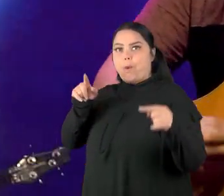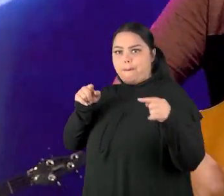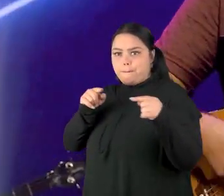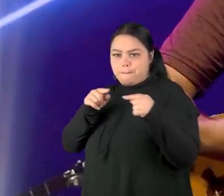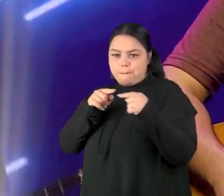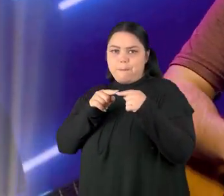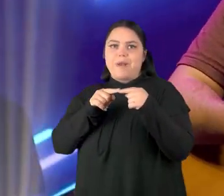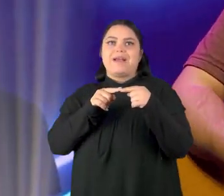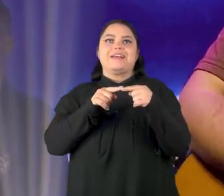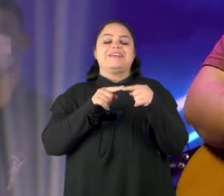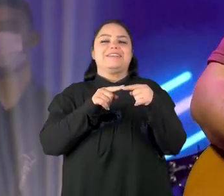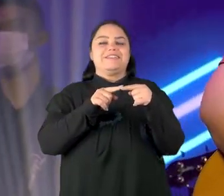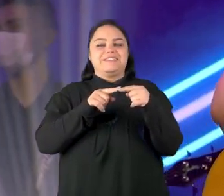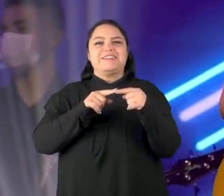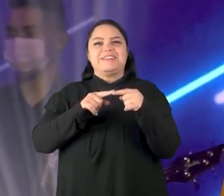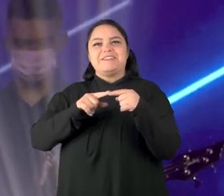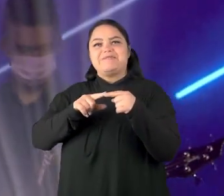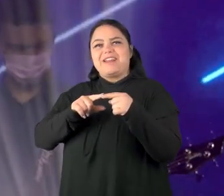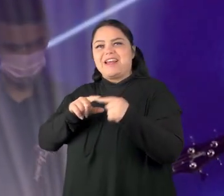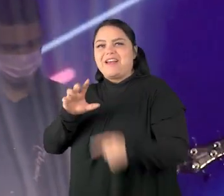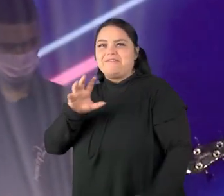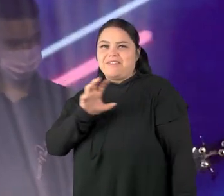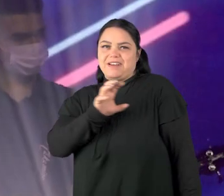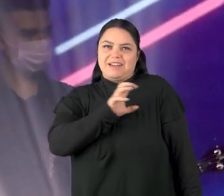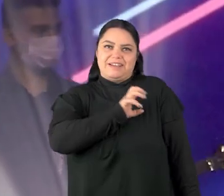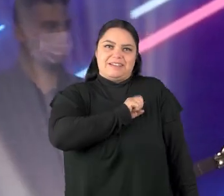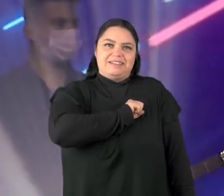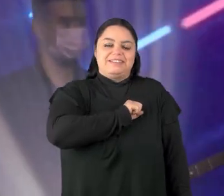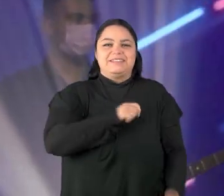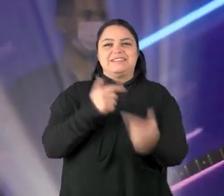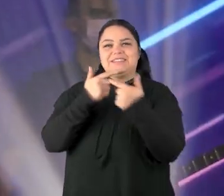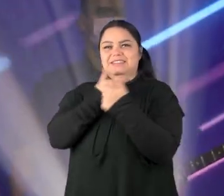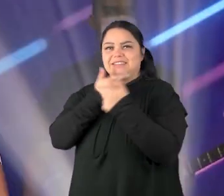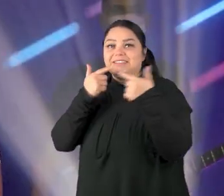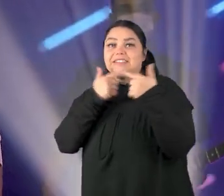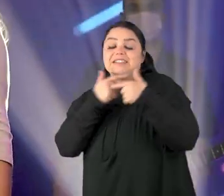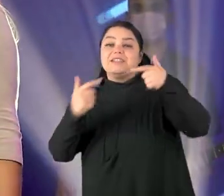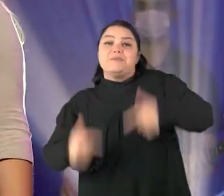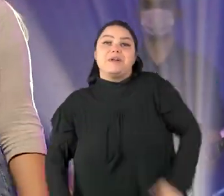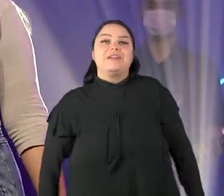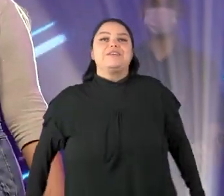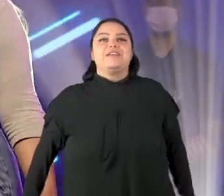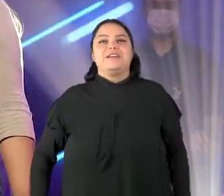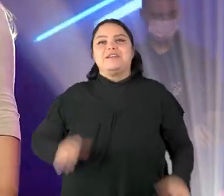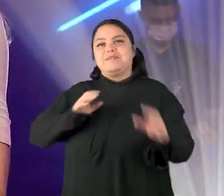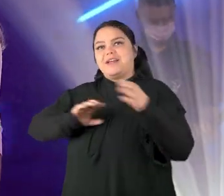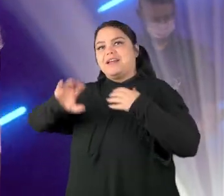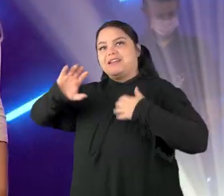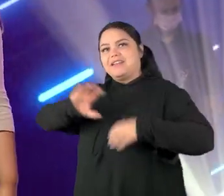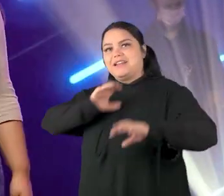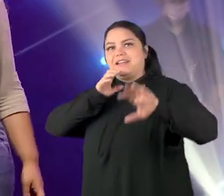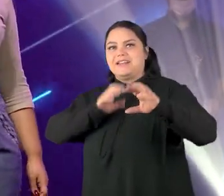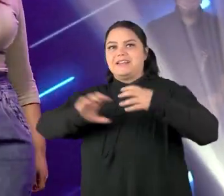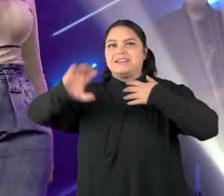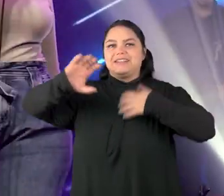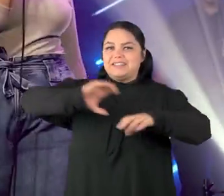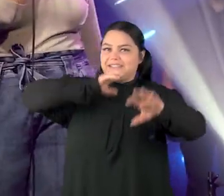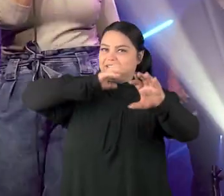toa. Estou aqui para amar, pra sorrir e pra